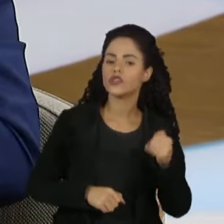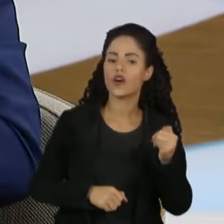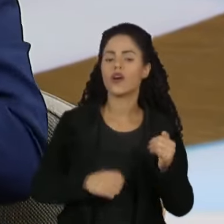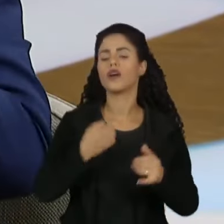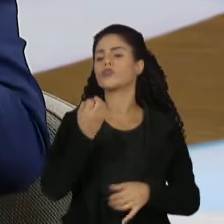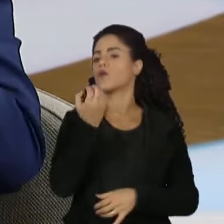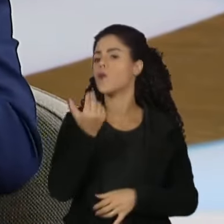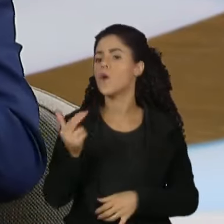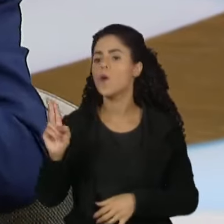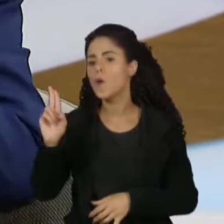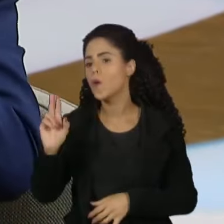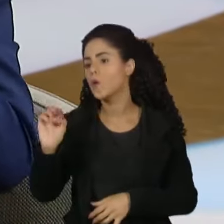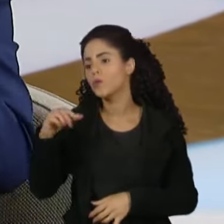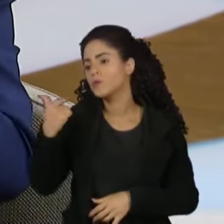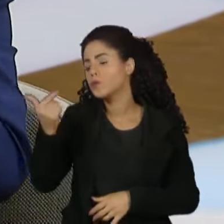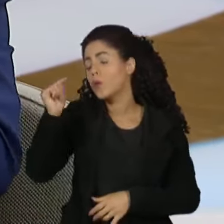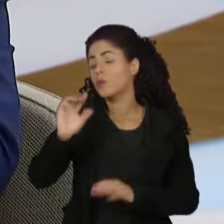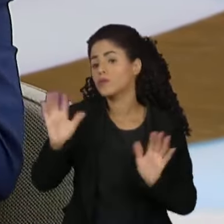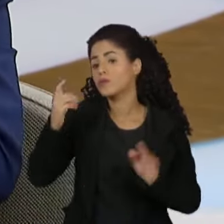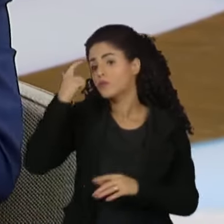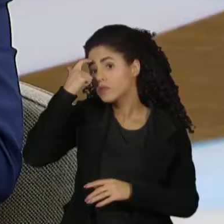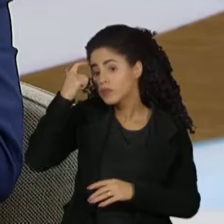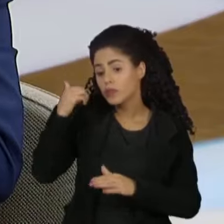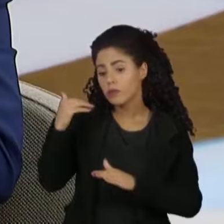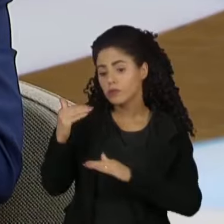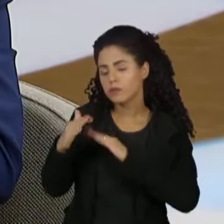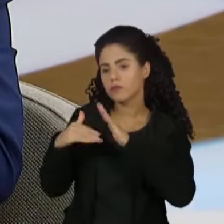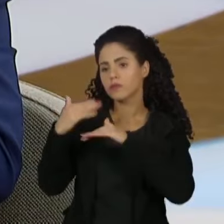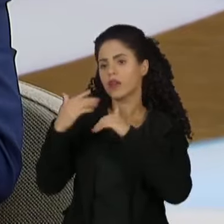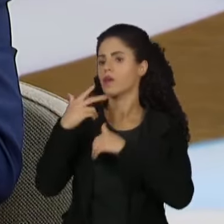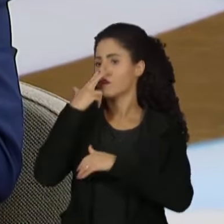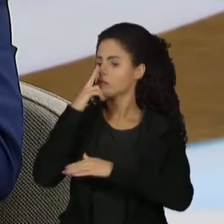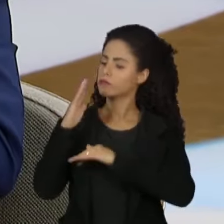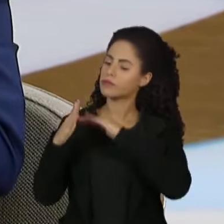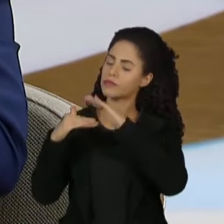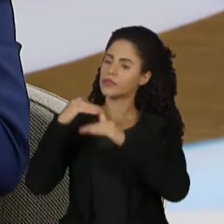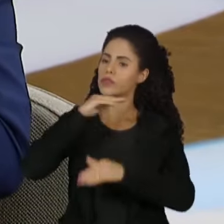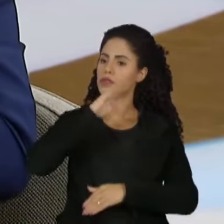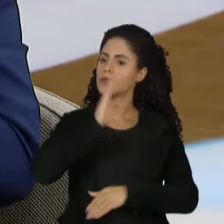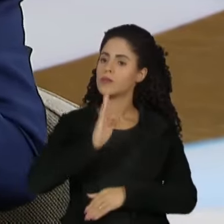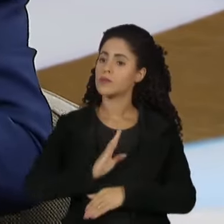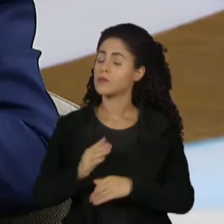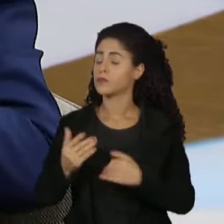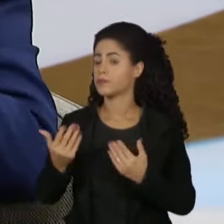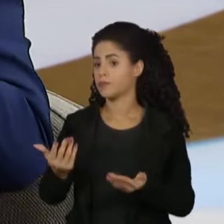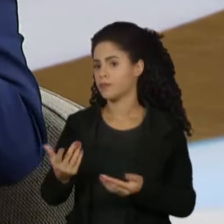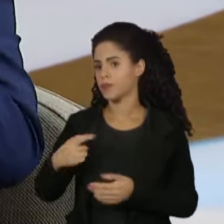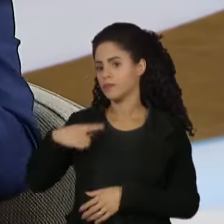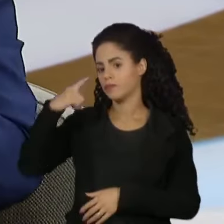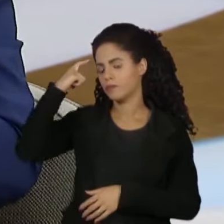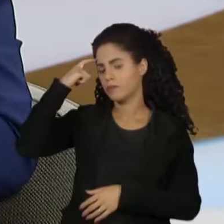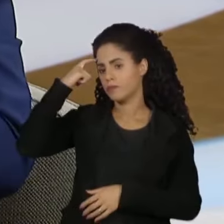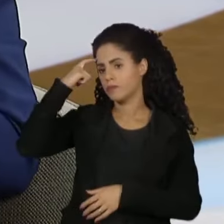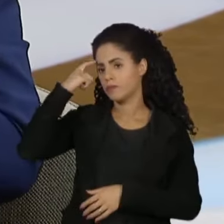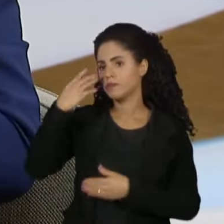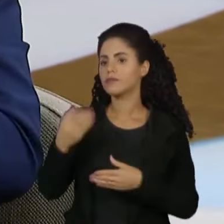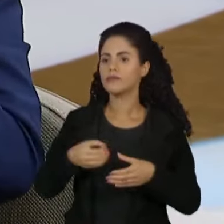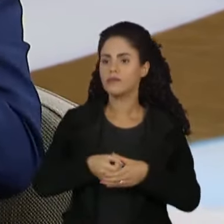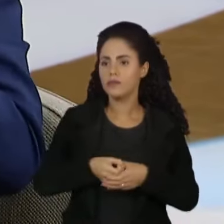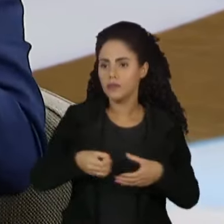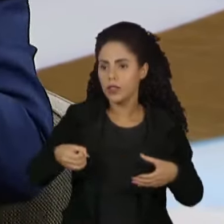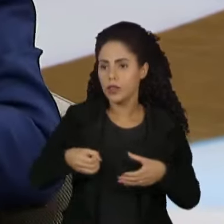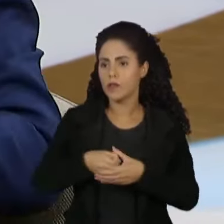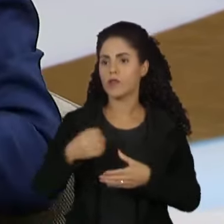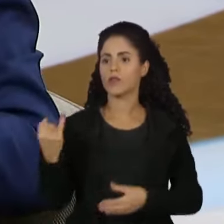cortes, mas acho que nós estamos avançando no Brasil. Eu acho que a lei de cotas,